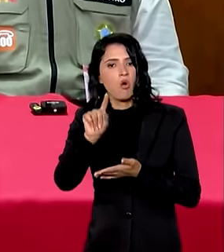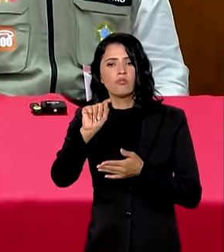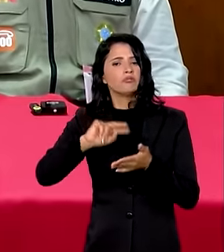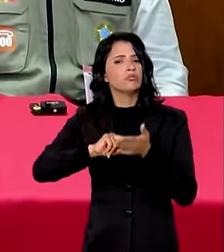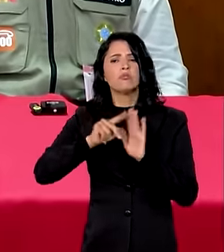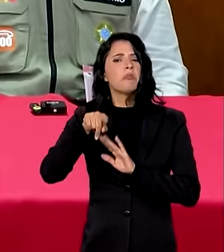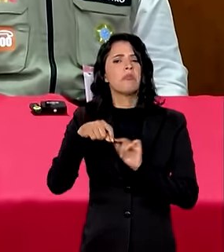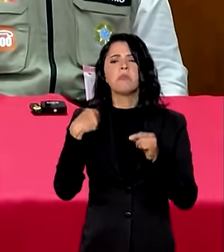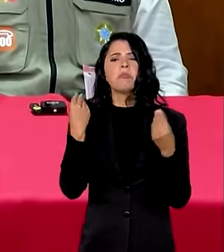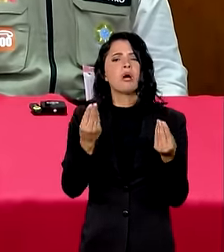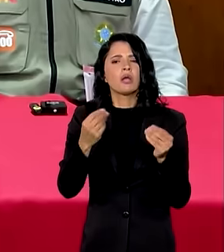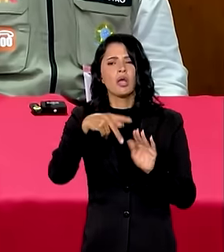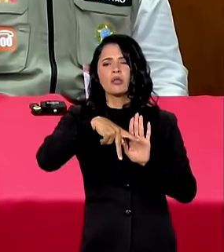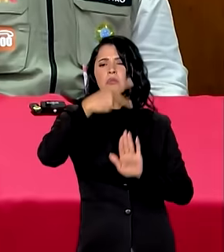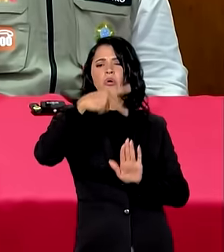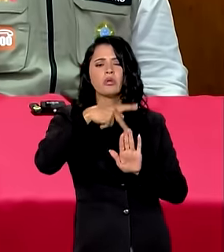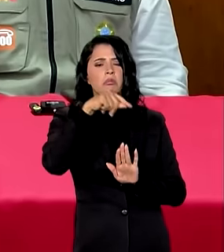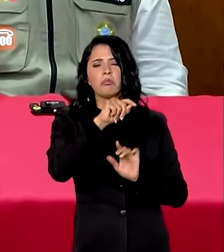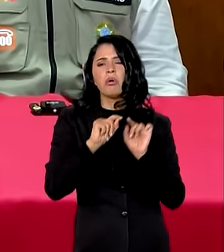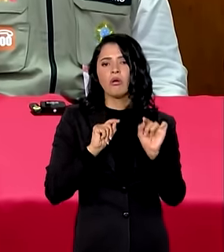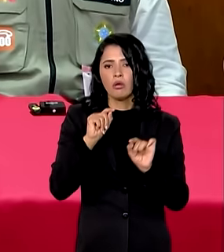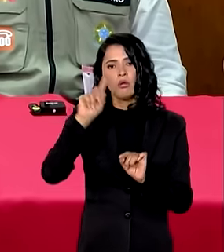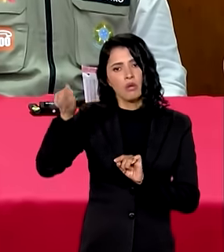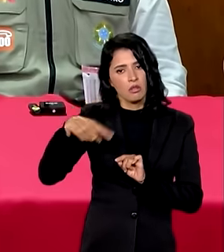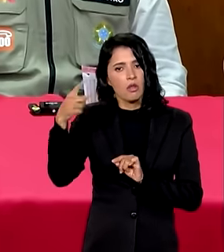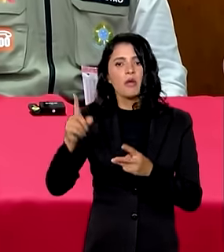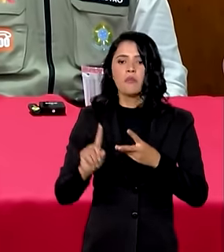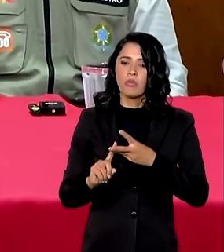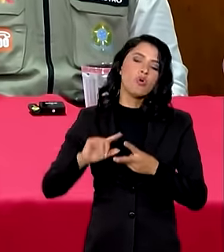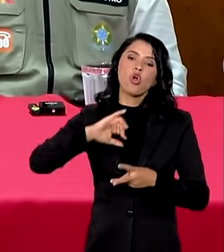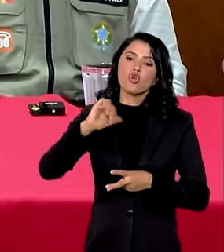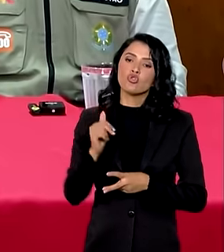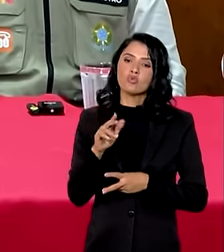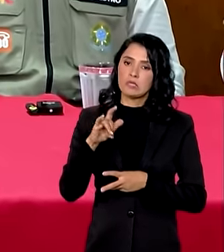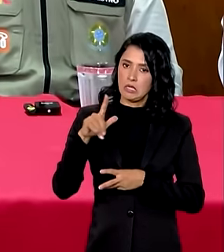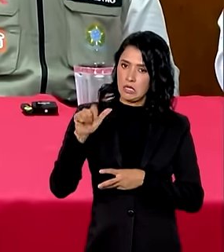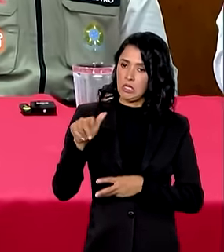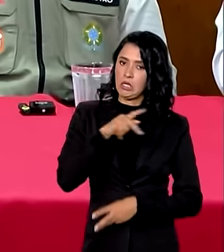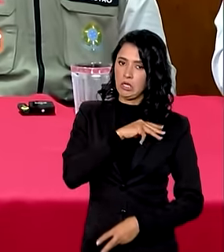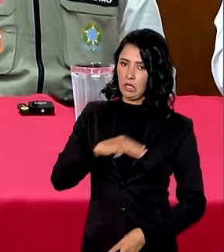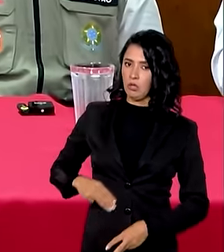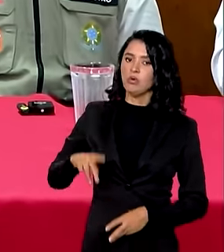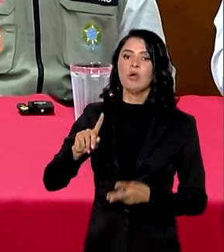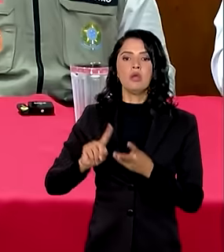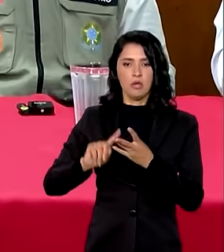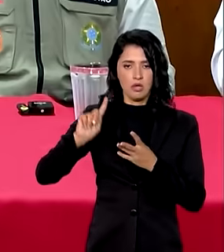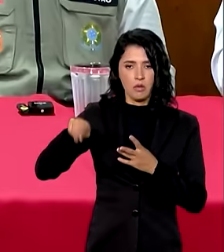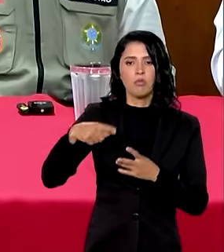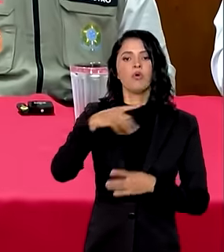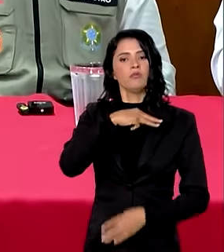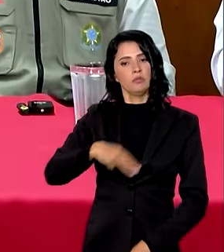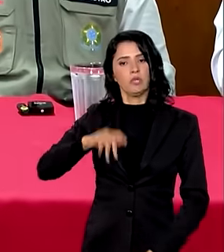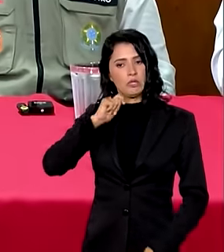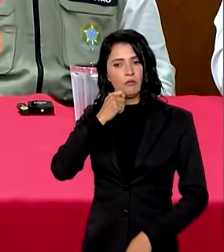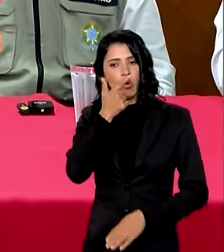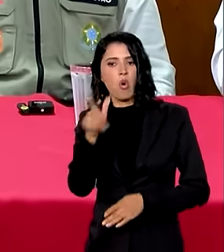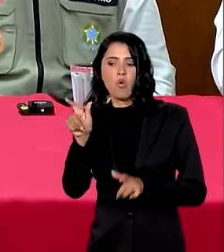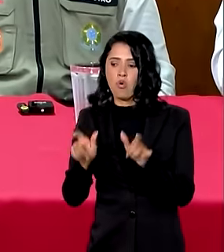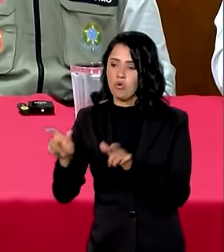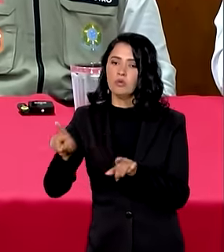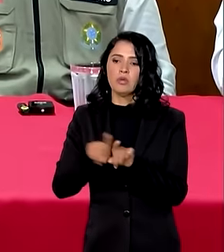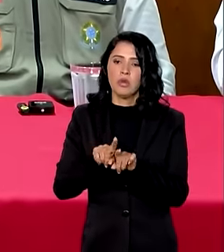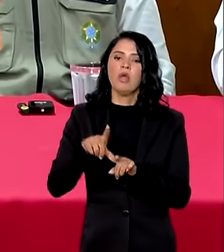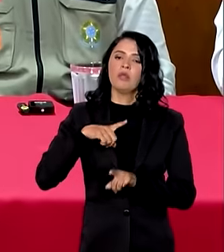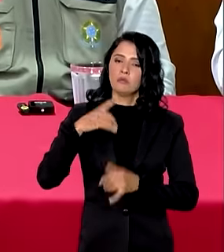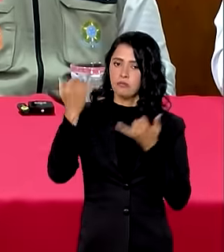significa, para que ela serve. Depois nós vamos ouvir Juscelino, que tem importantes informações, o ministro Silvio, e os demais companheiros aqui que